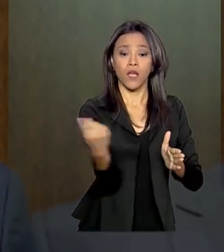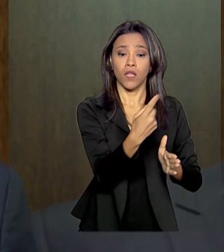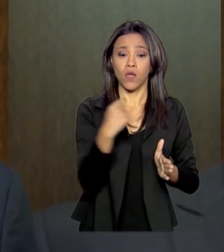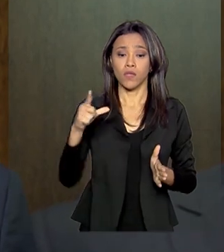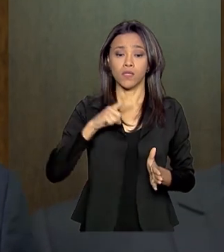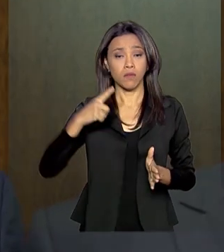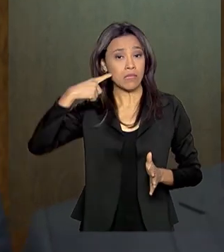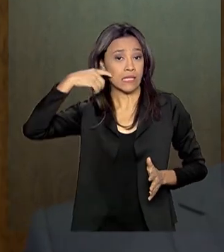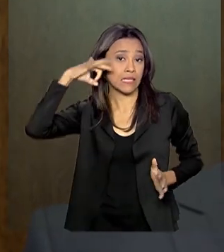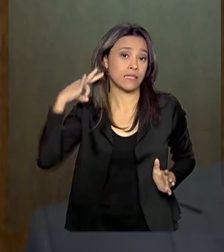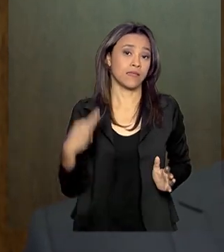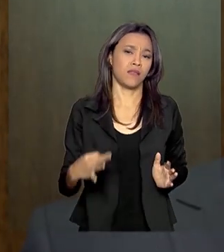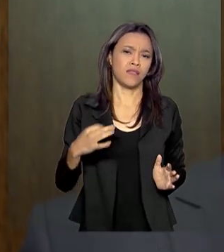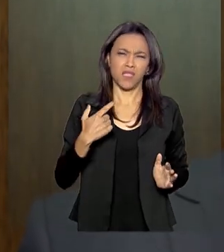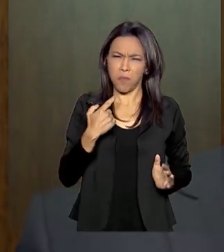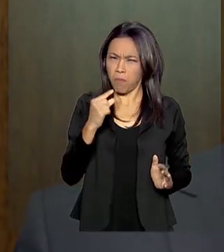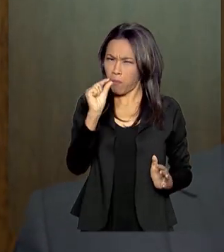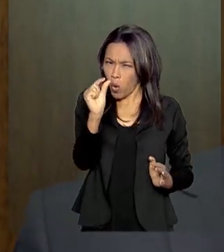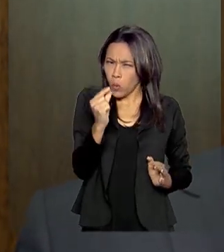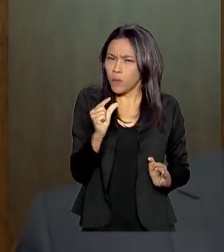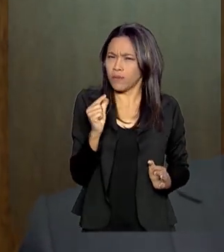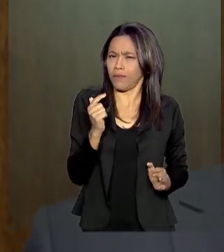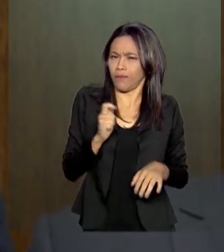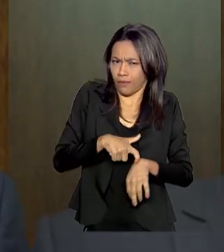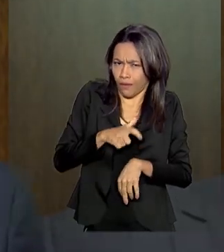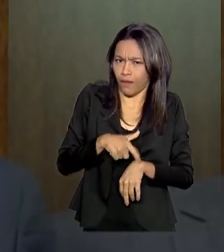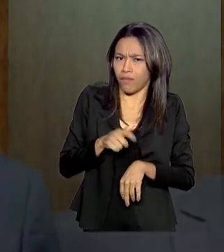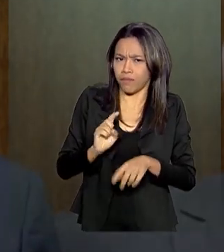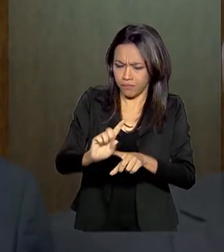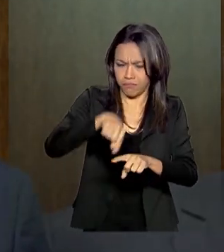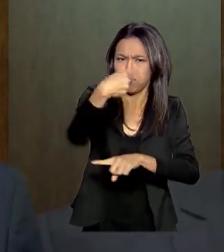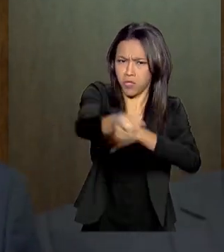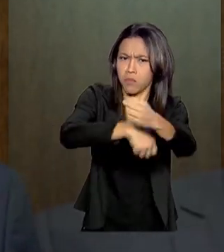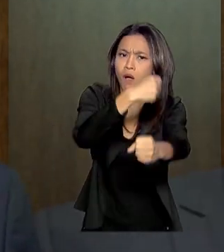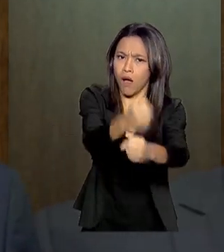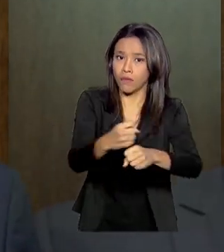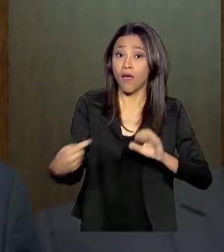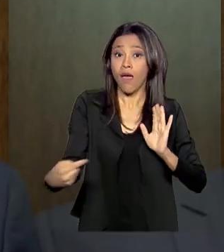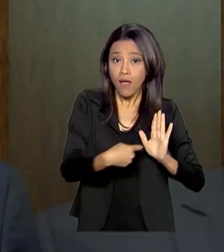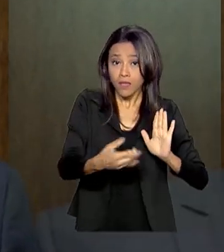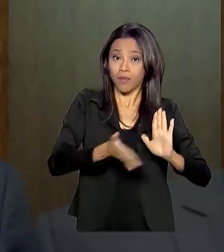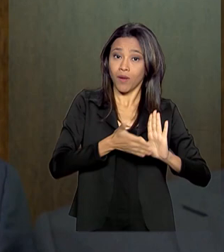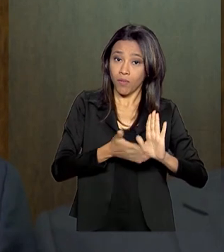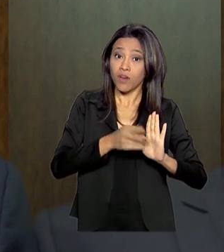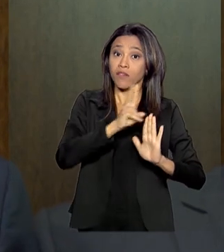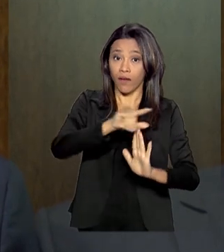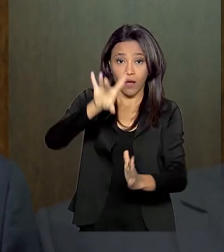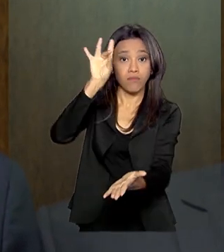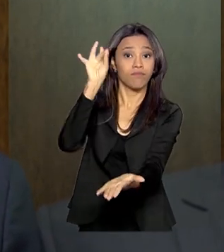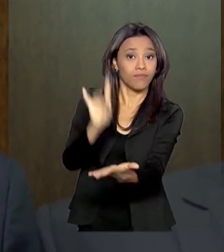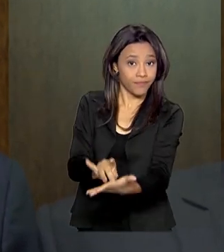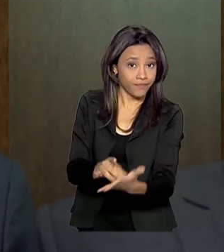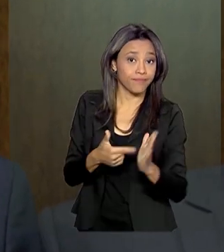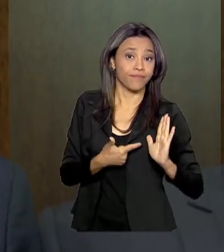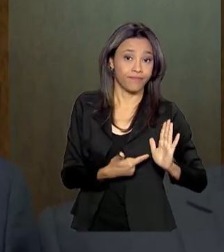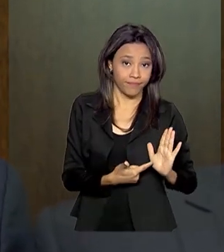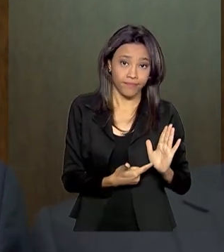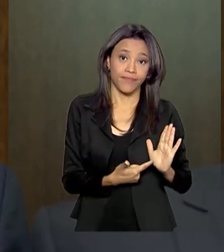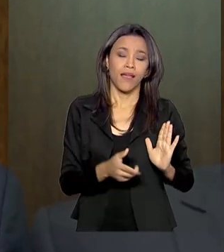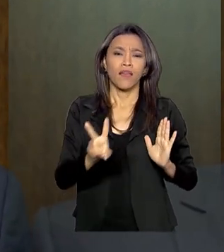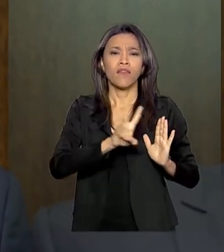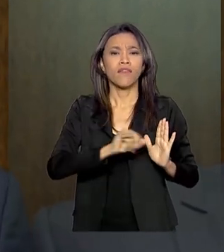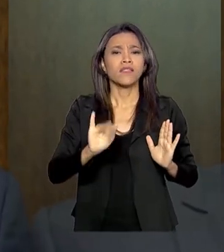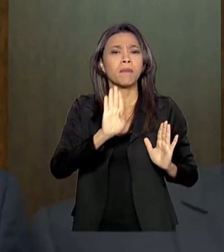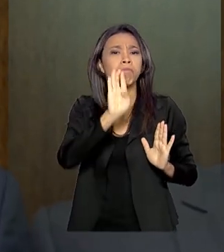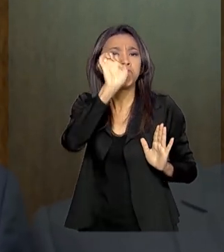pouco tempo, talvez no início do ano que vem, no máximo, essa proposta se tornar uma realidade e ela fará